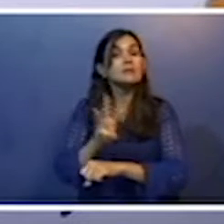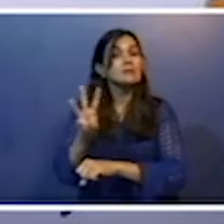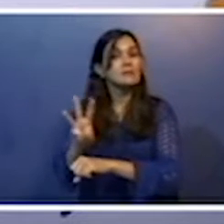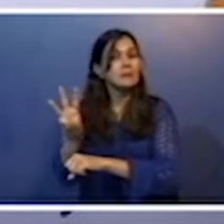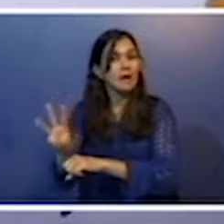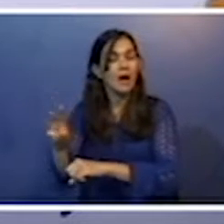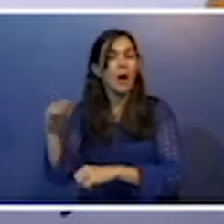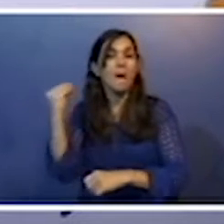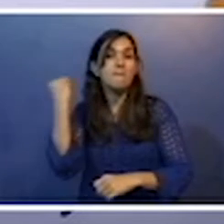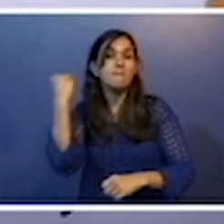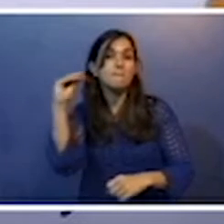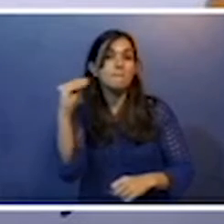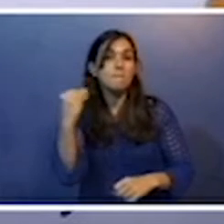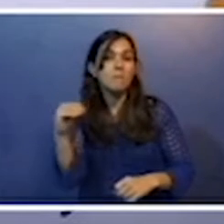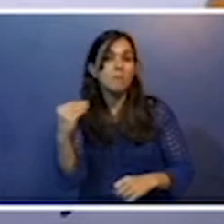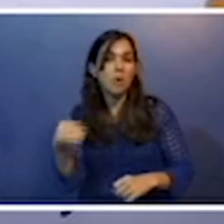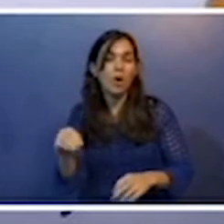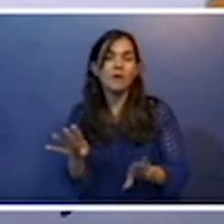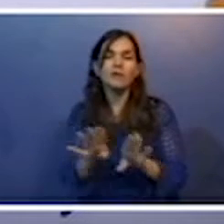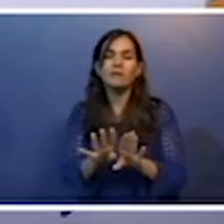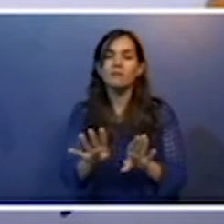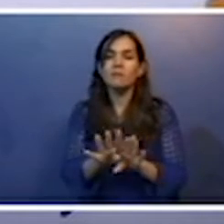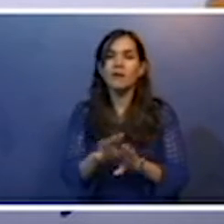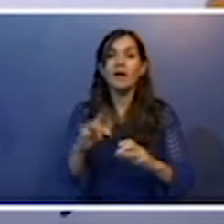blogs e até nas redes sociais.